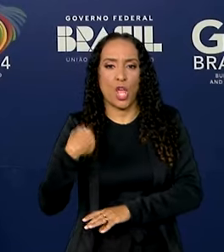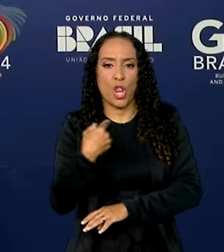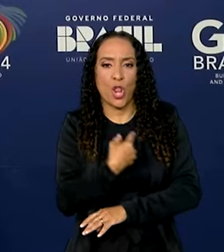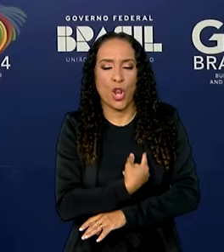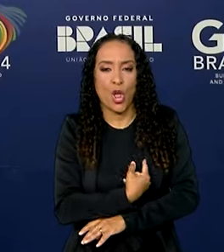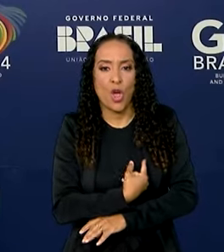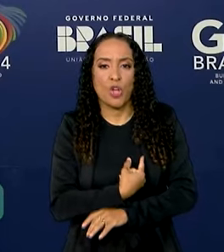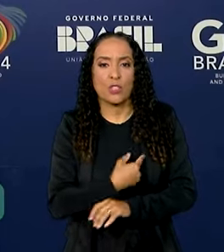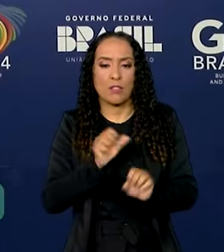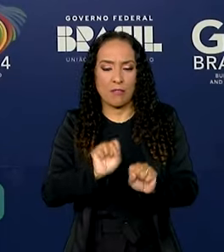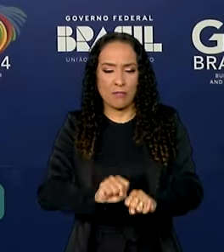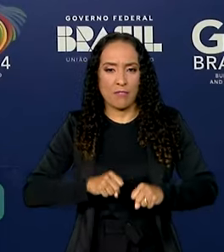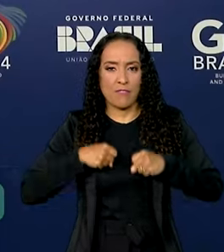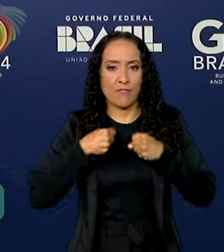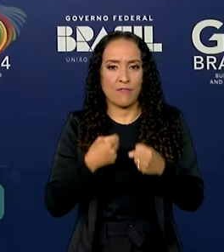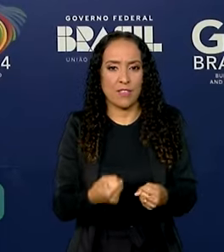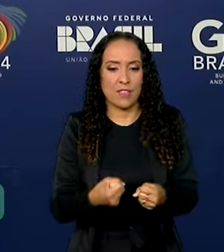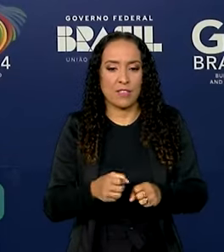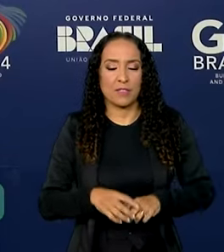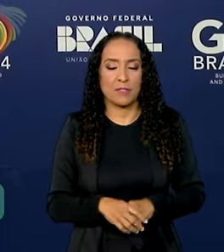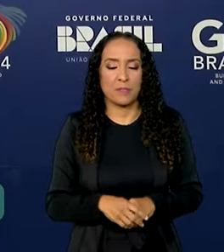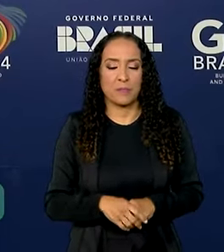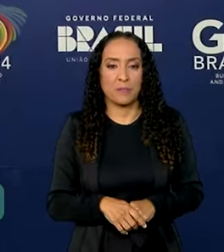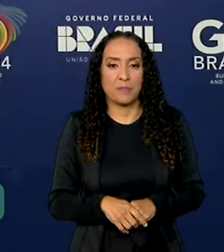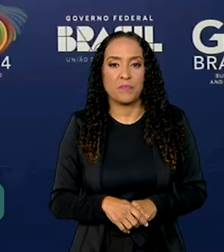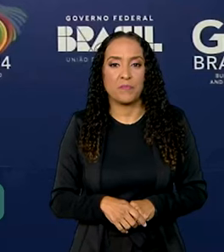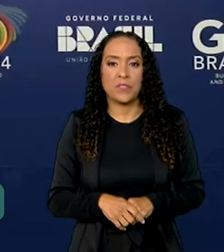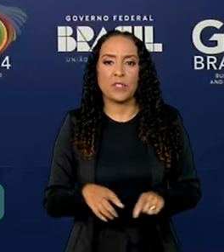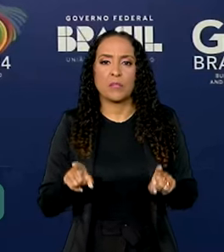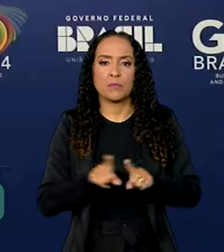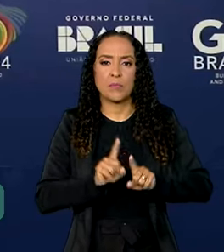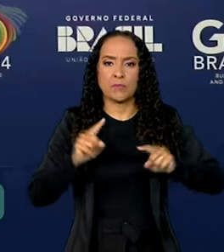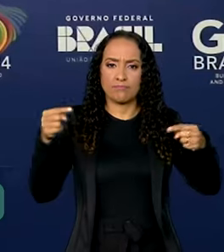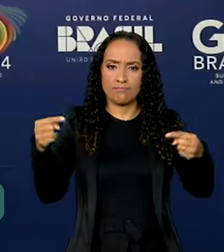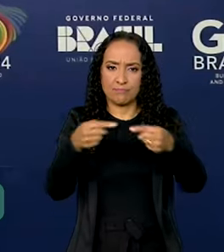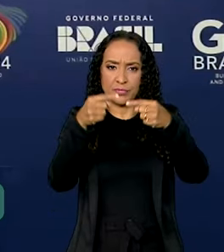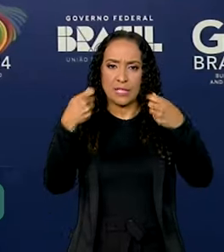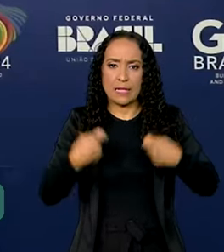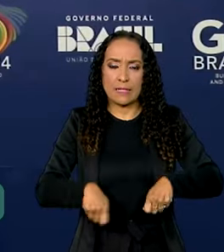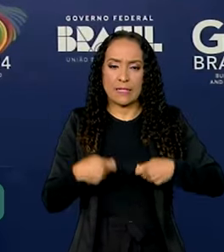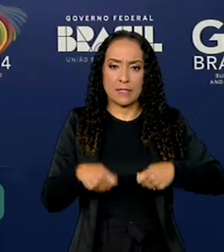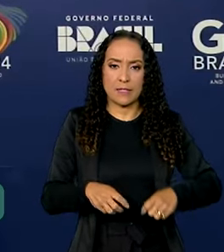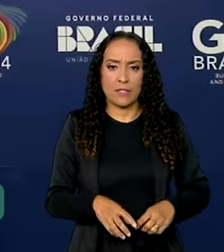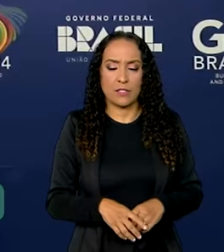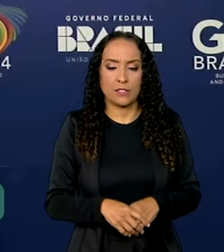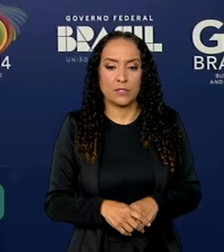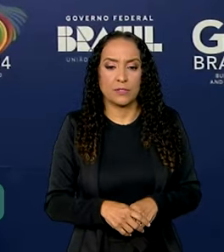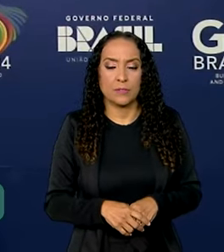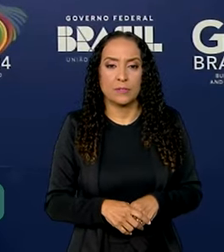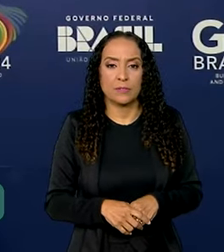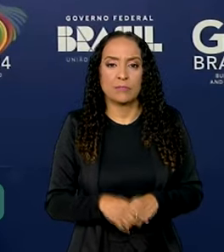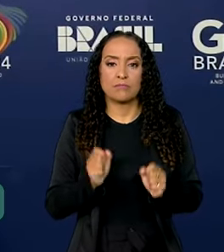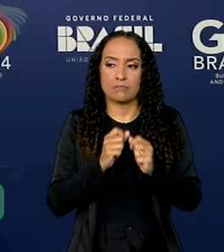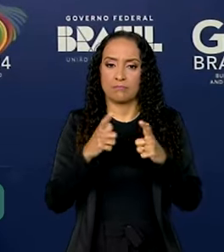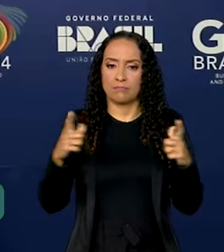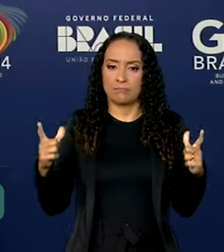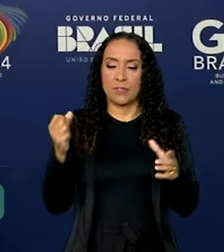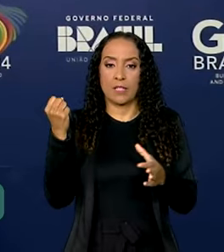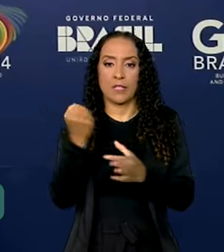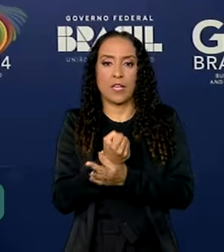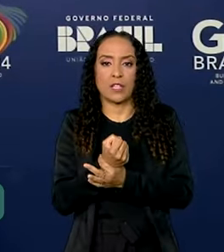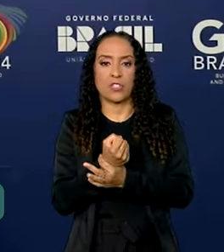defesa, do nosso consenso, na necessidade de ampliarmos e